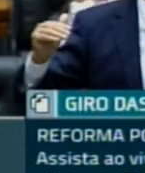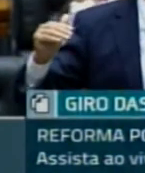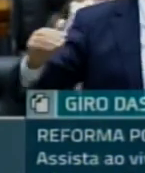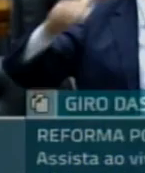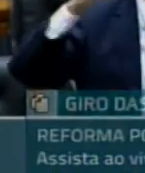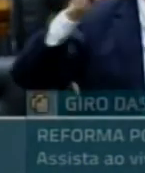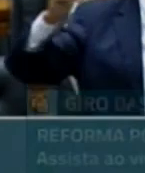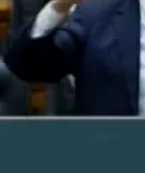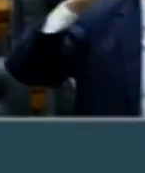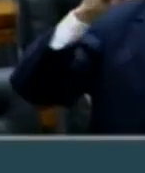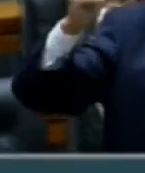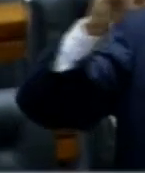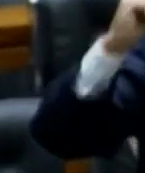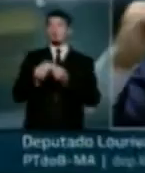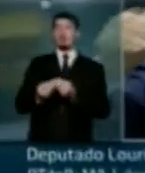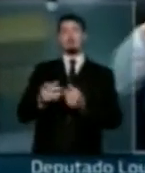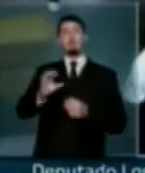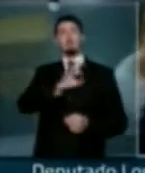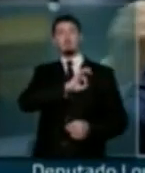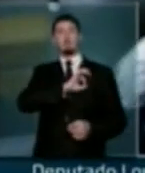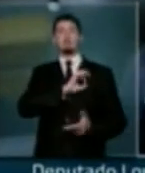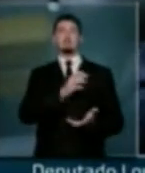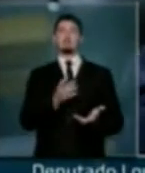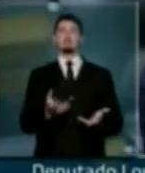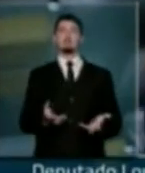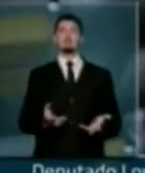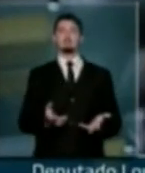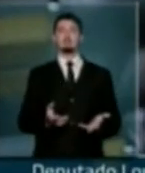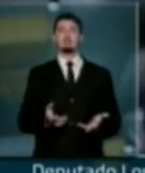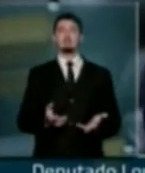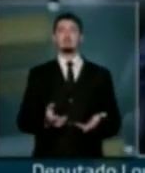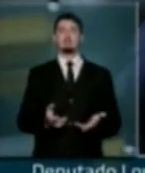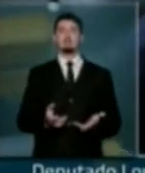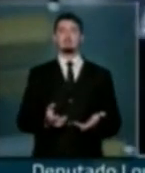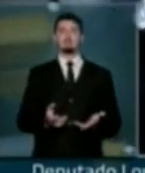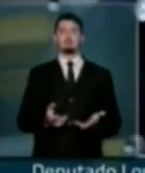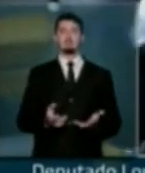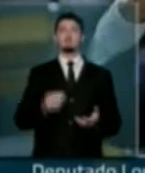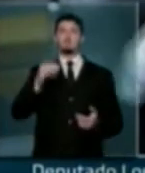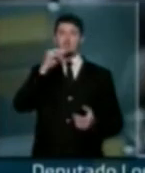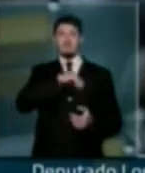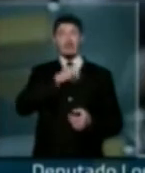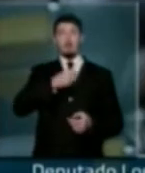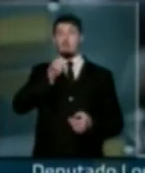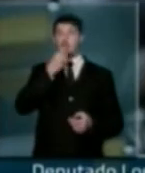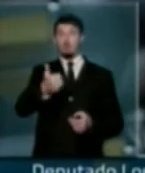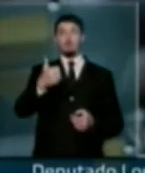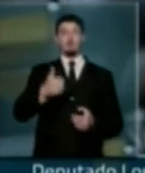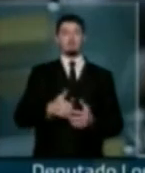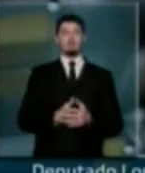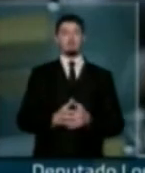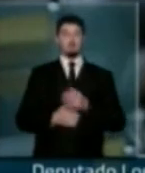aos nossos policiais, civis e militares um salário digno. Um